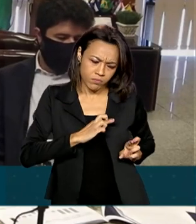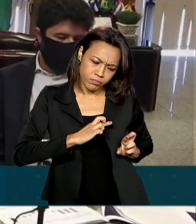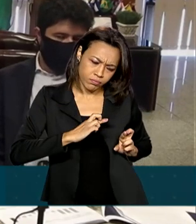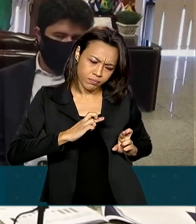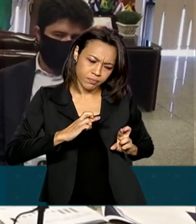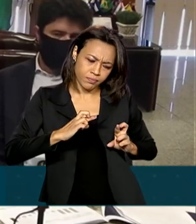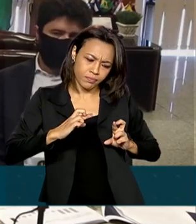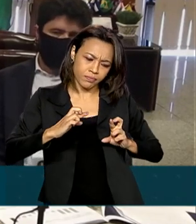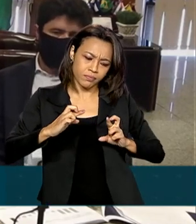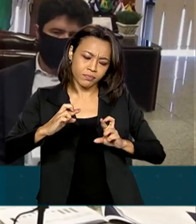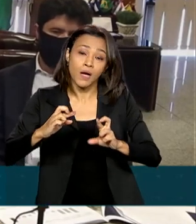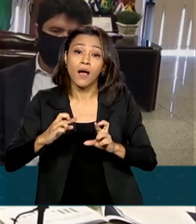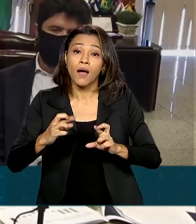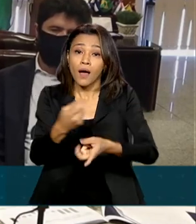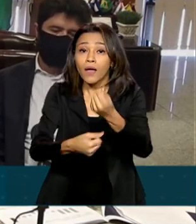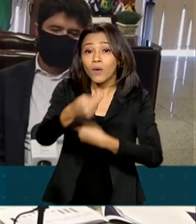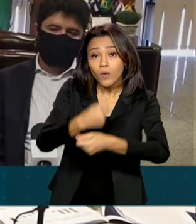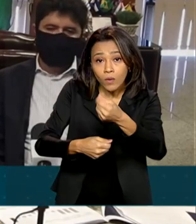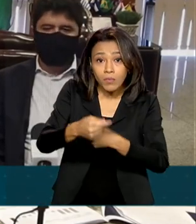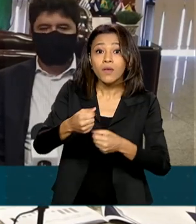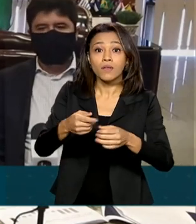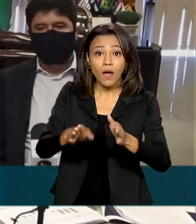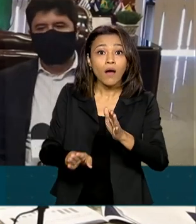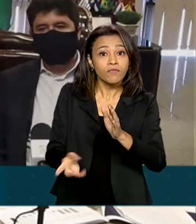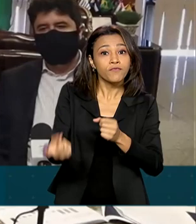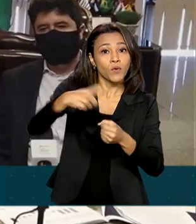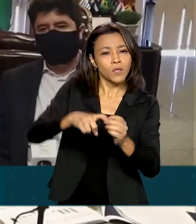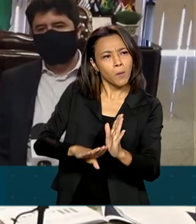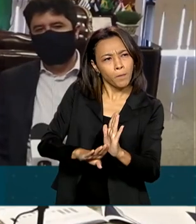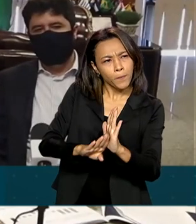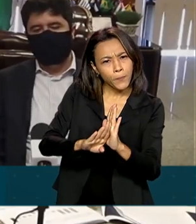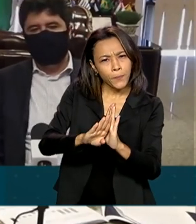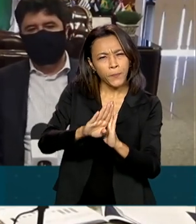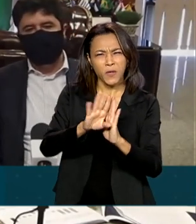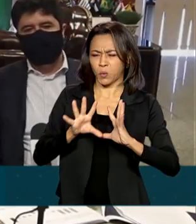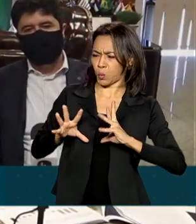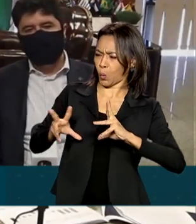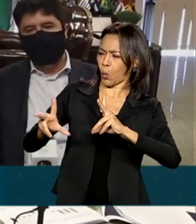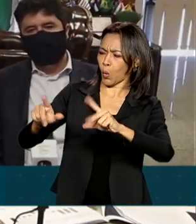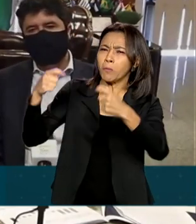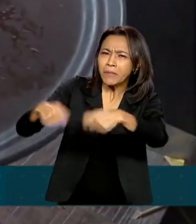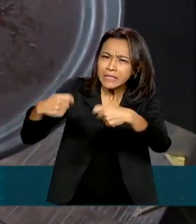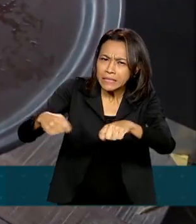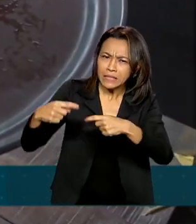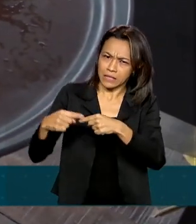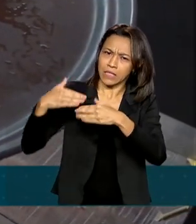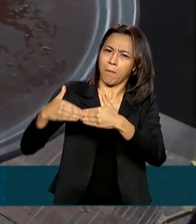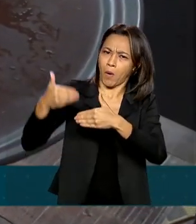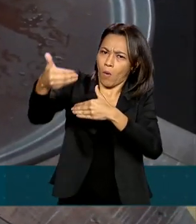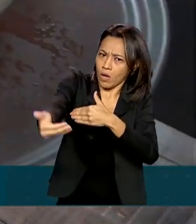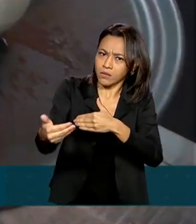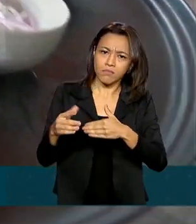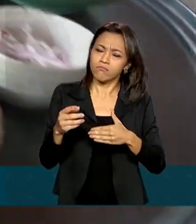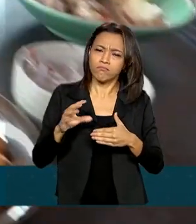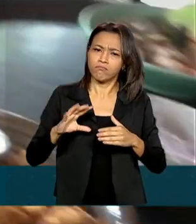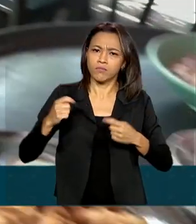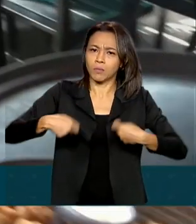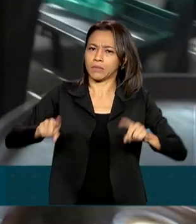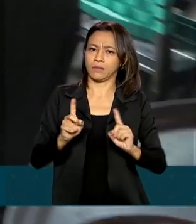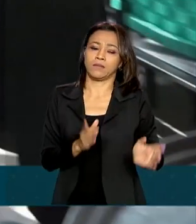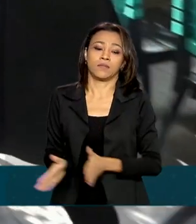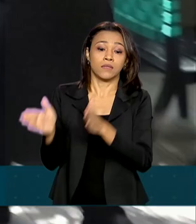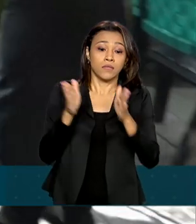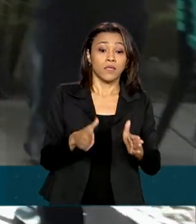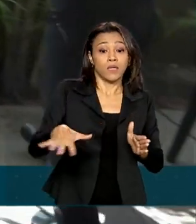que a economia está voltando. Então, nem todos os setores precisarão desta prorrogação. E o mercado de trabalho teve